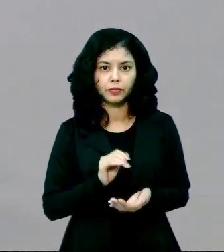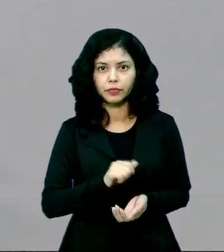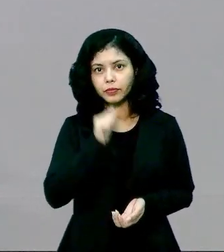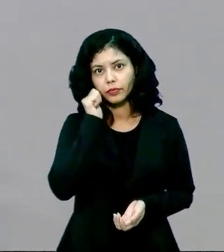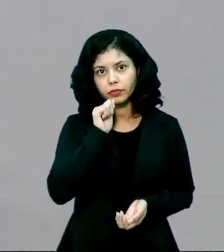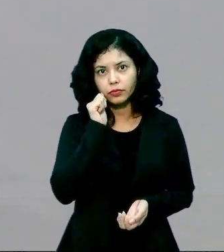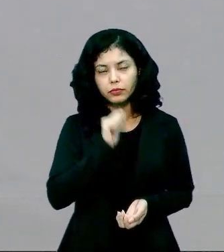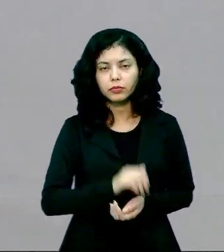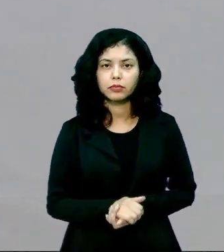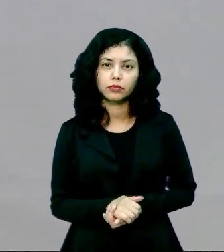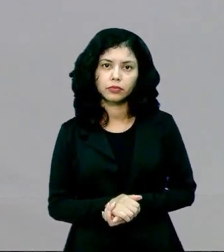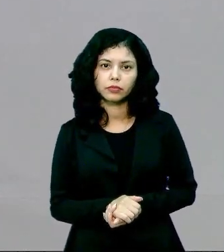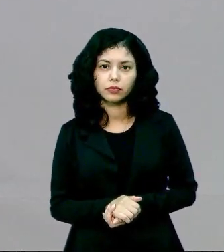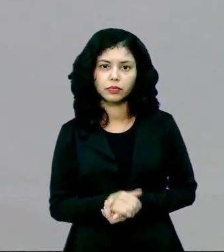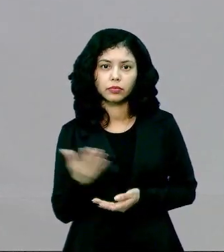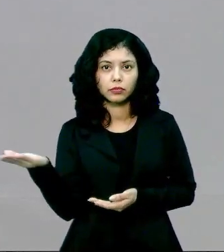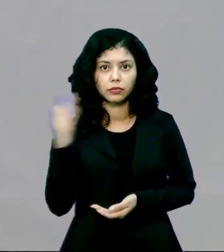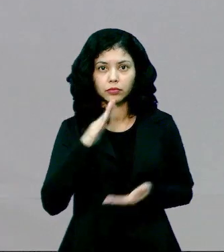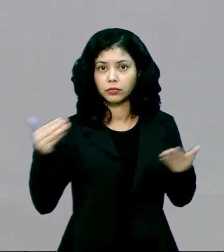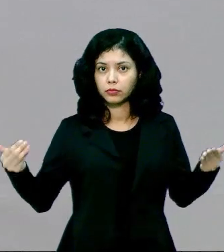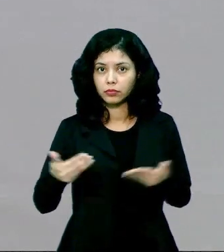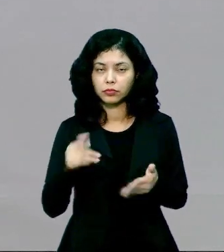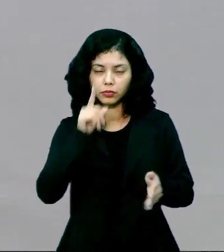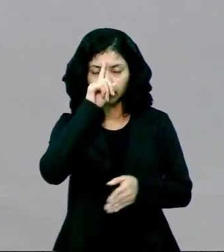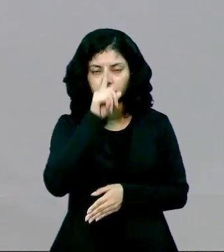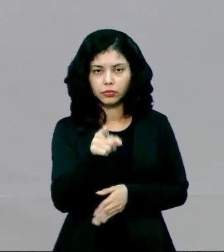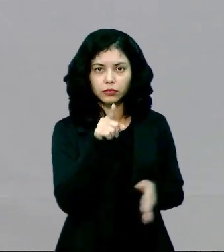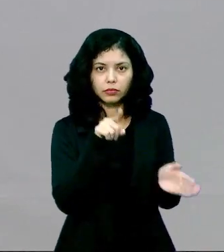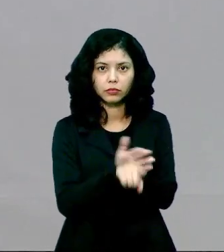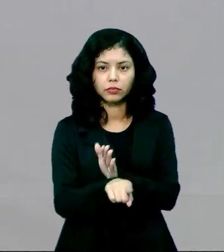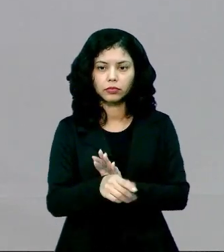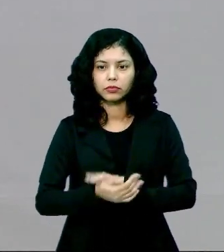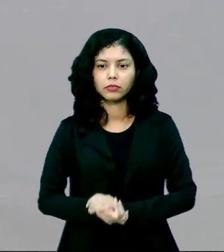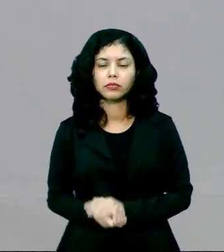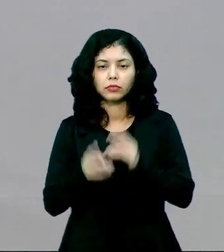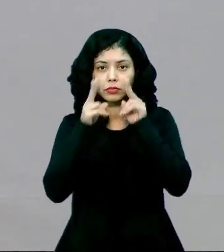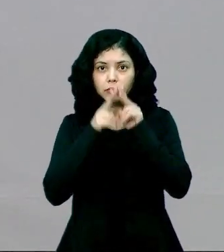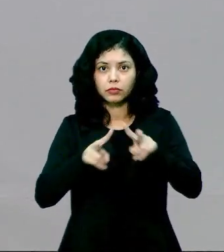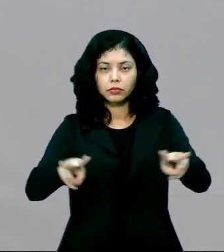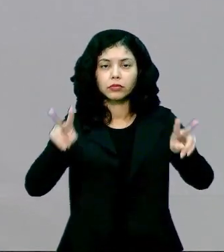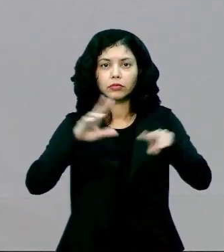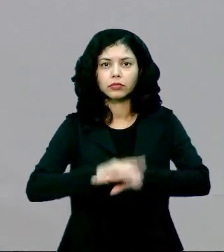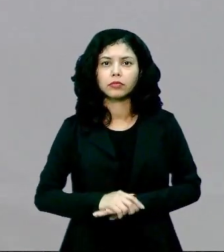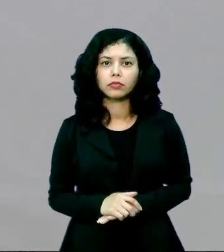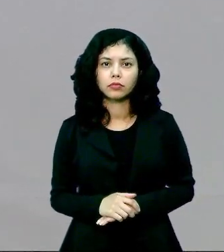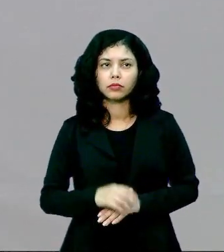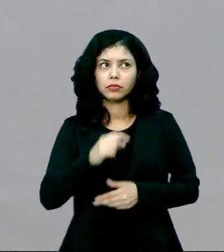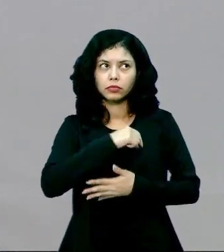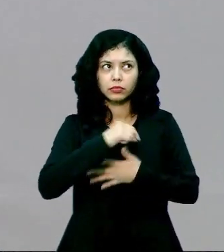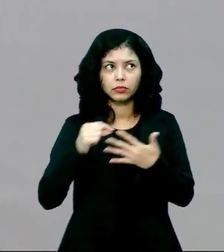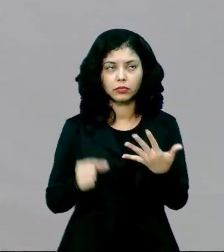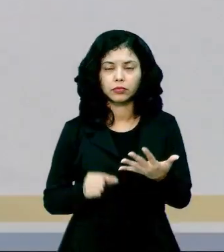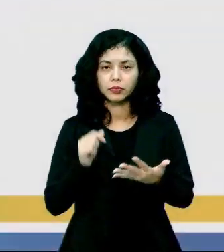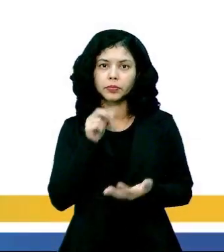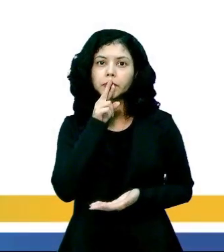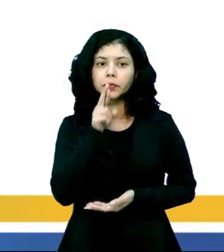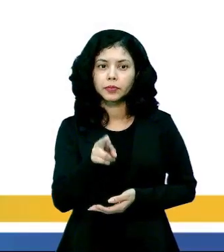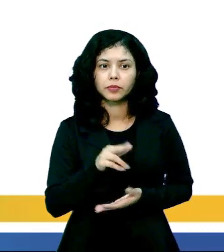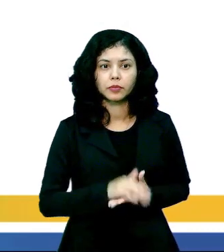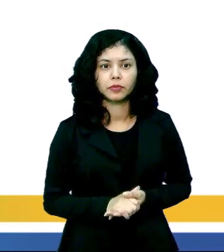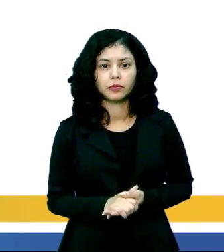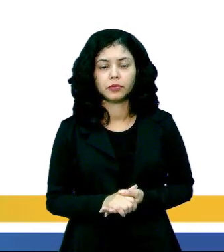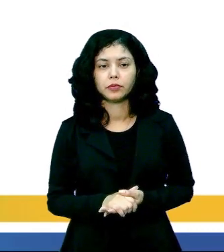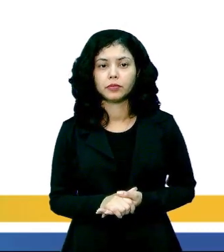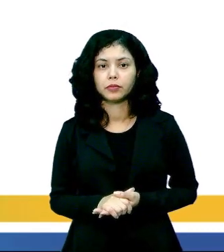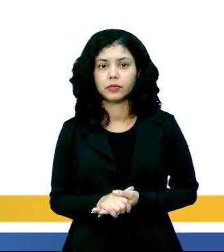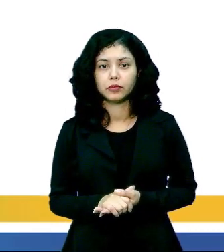ser mulher. Vamos agora para o comando da questão e visualizar as cinco possibilidades de resposta.